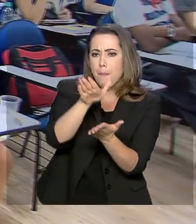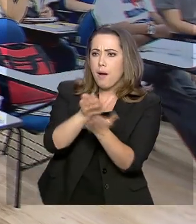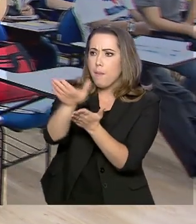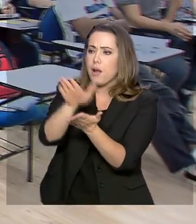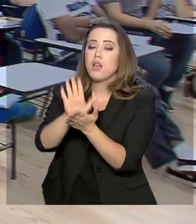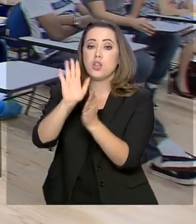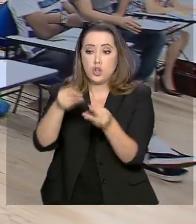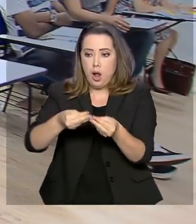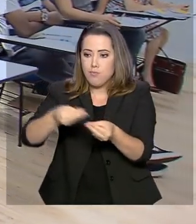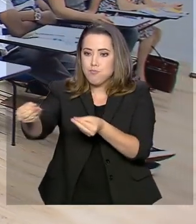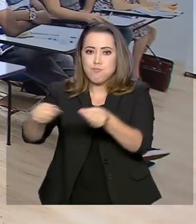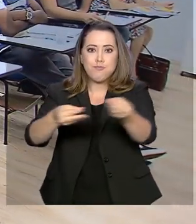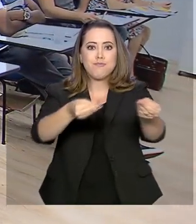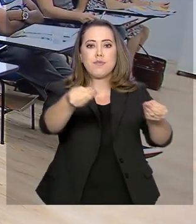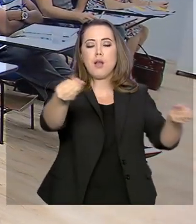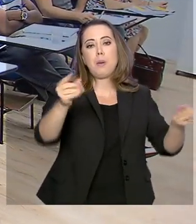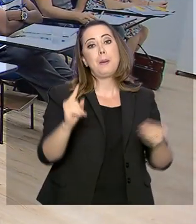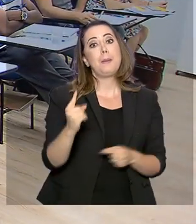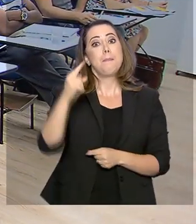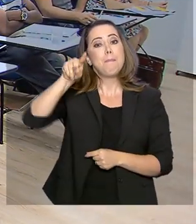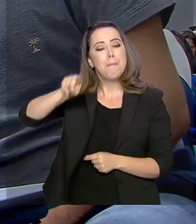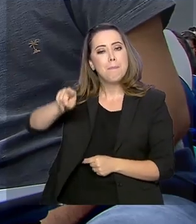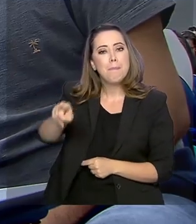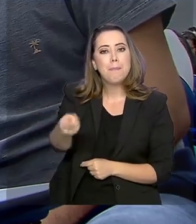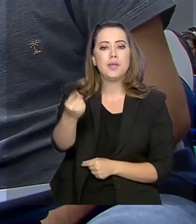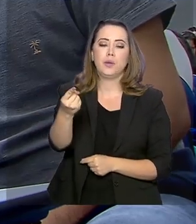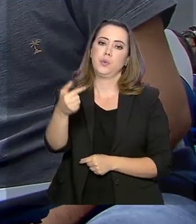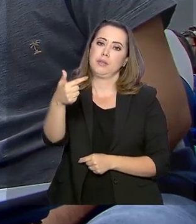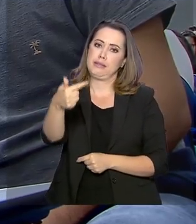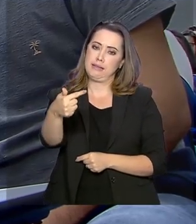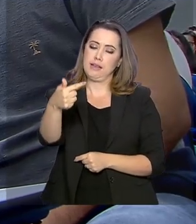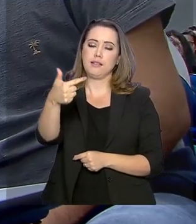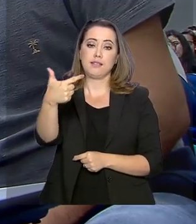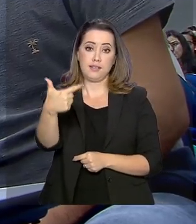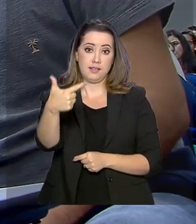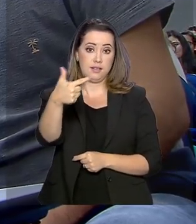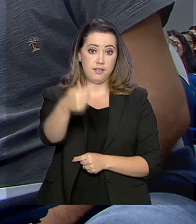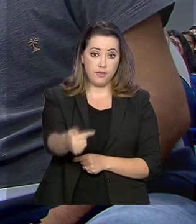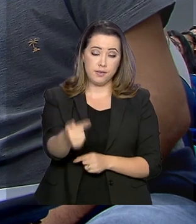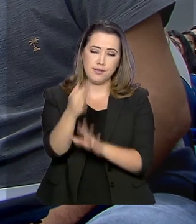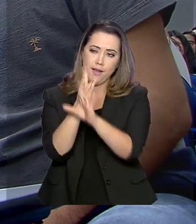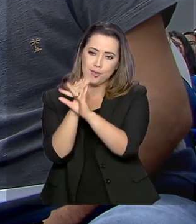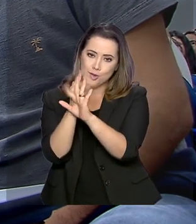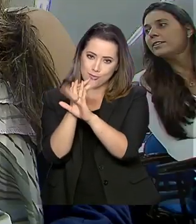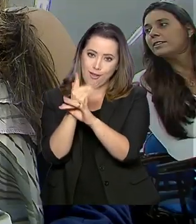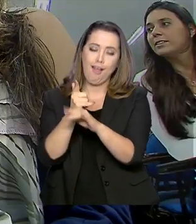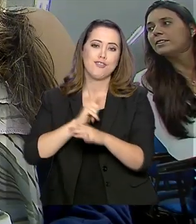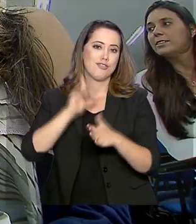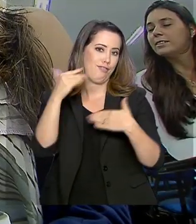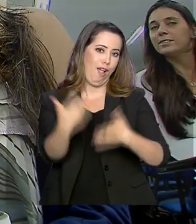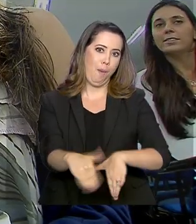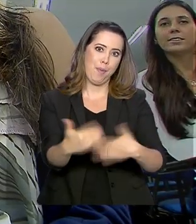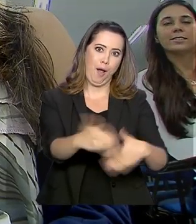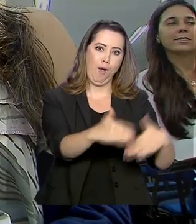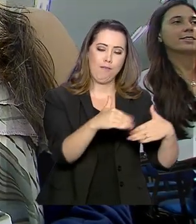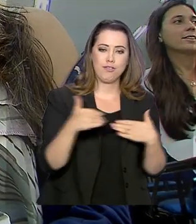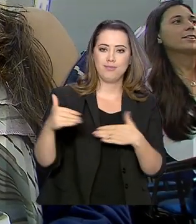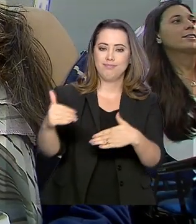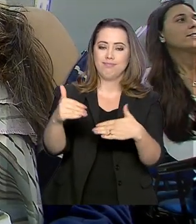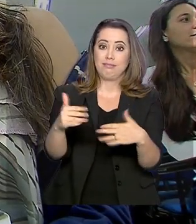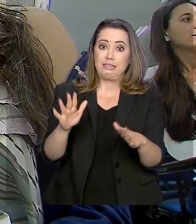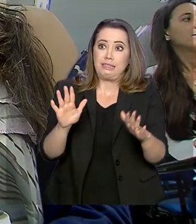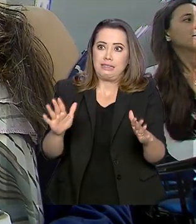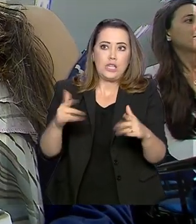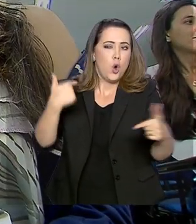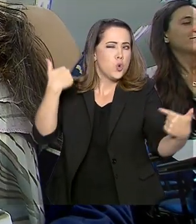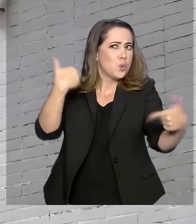ser distribuídas aos 1.727 municípios onde o exame será aplicado. A mega operação para tornar